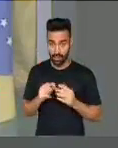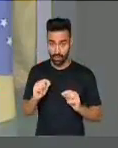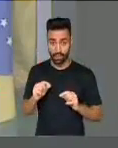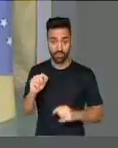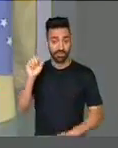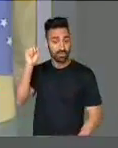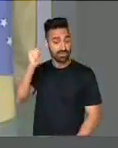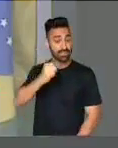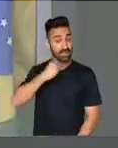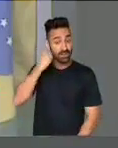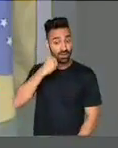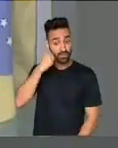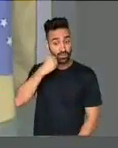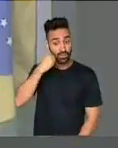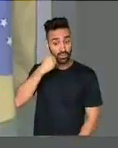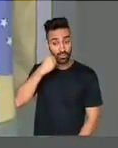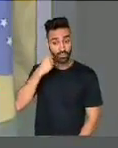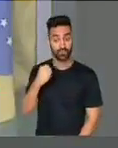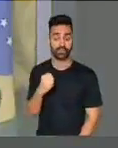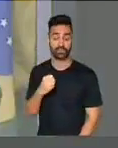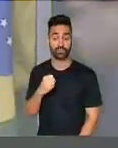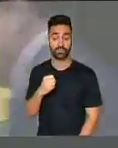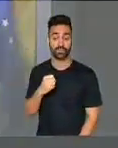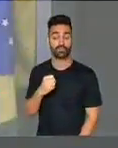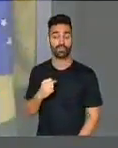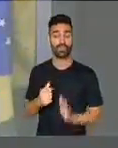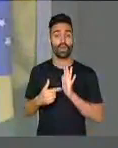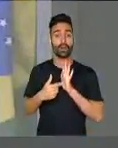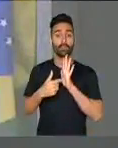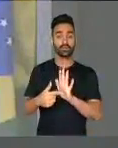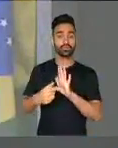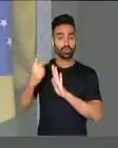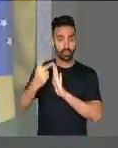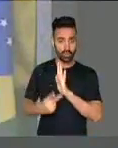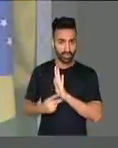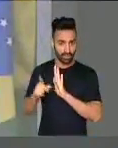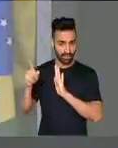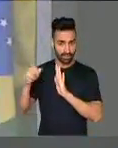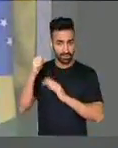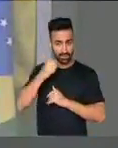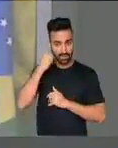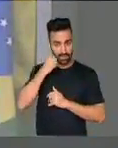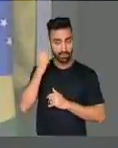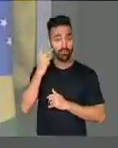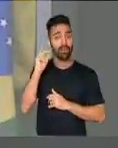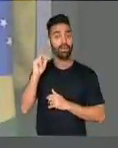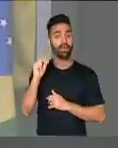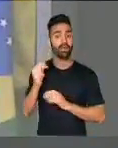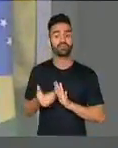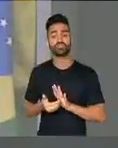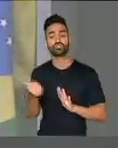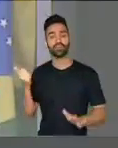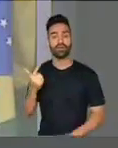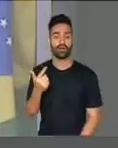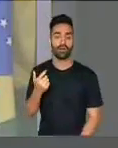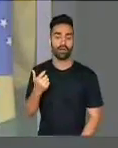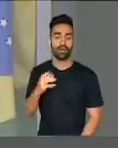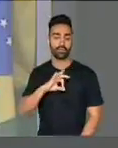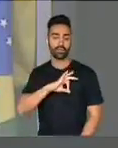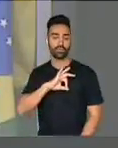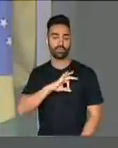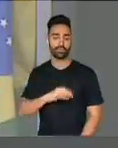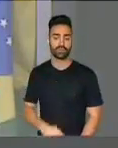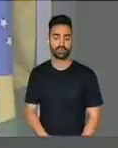senador da República apresenta um projeto no Senado para desarmar a Polícia Militar.